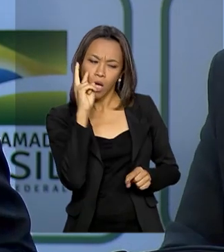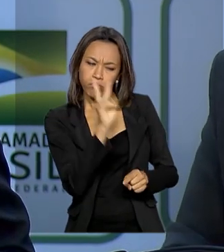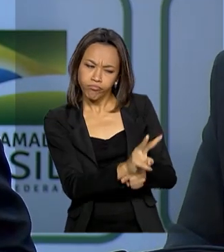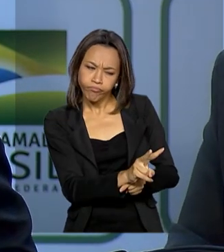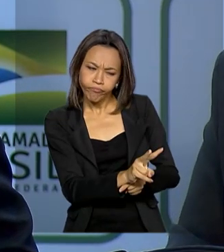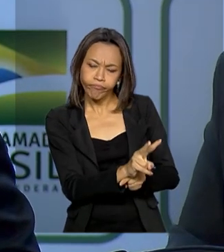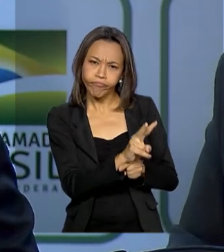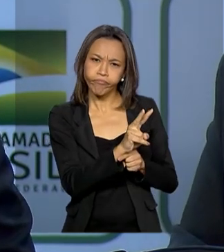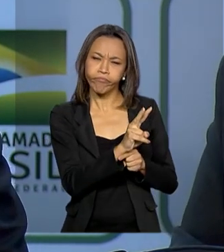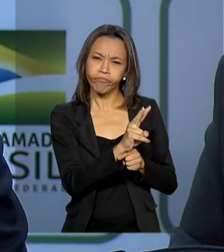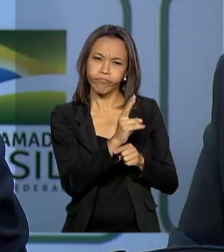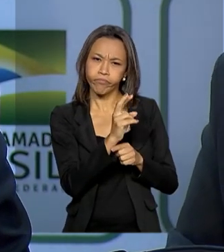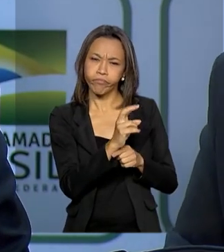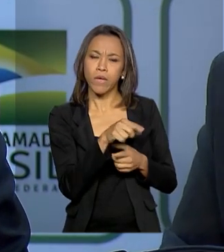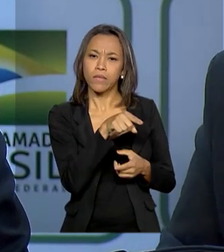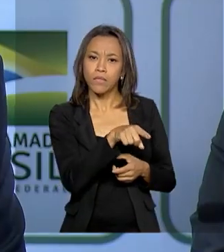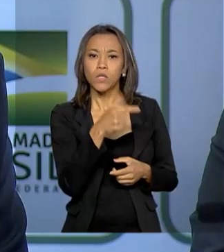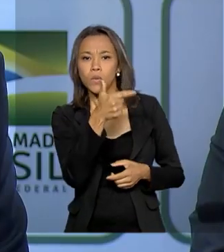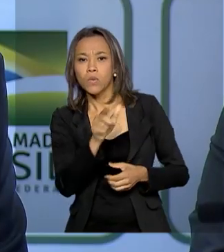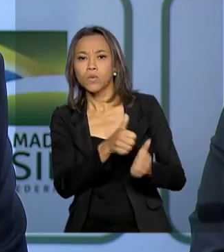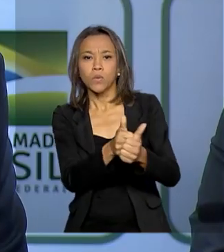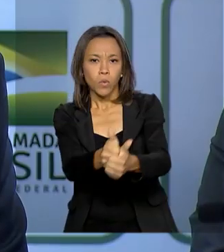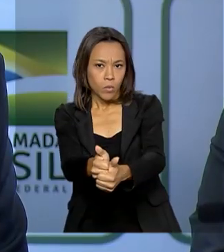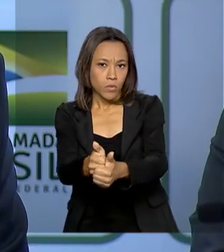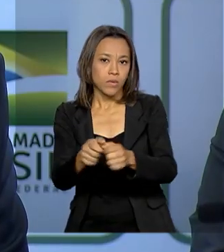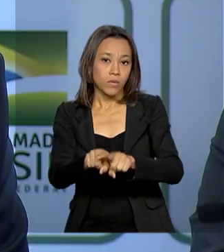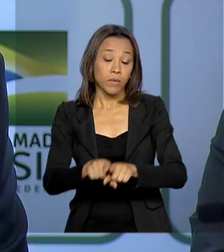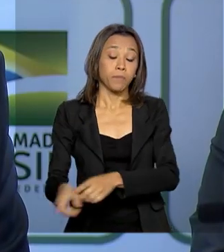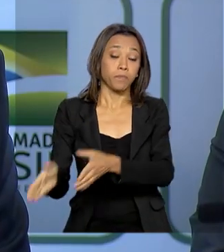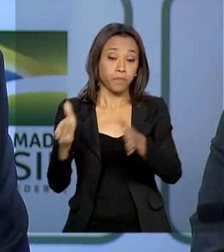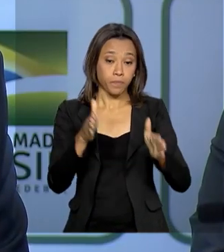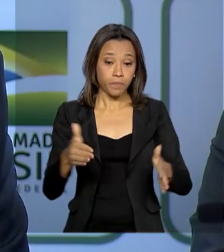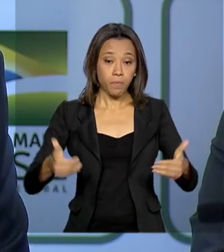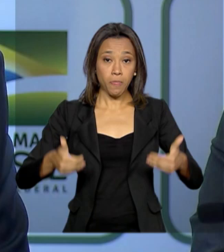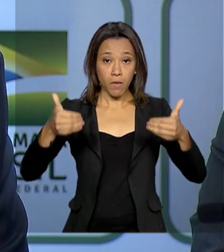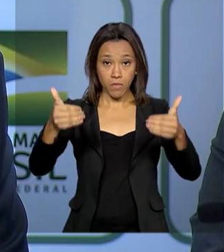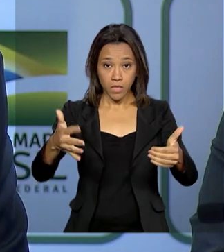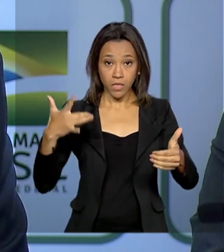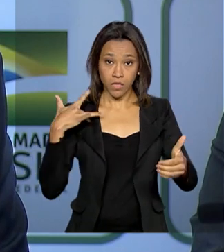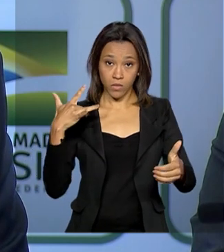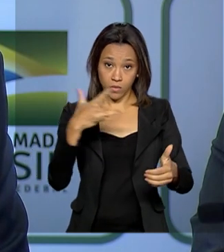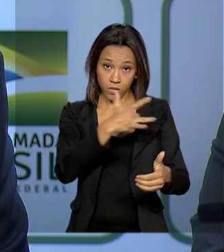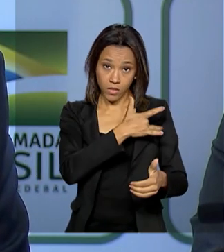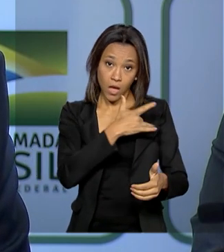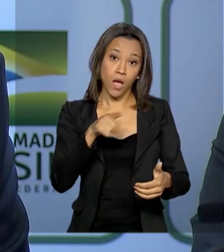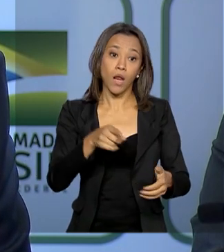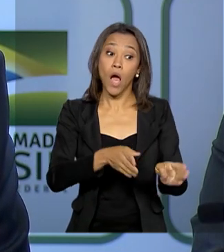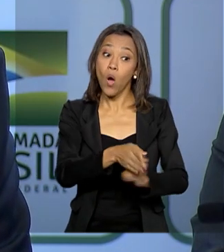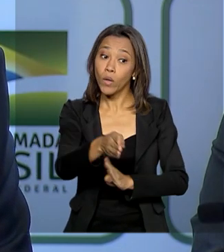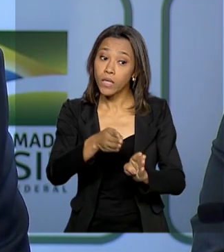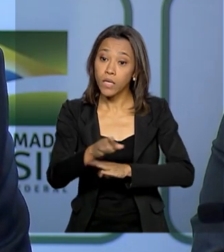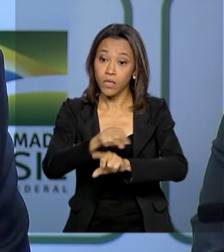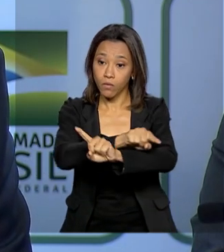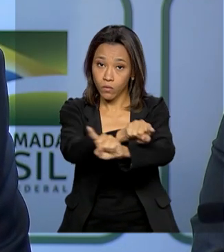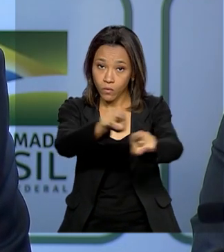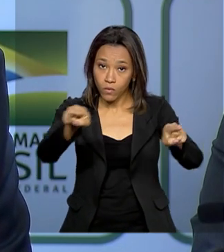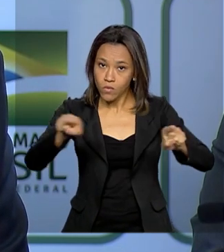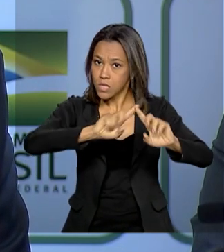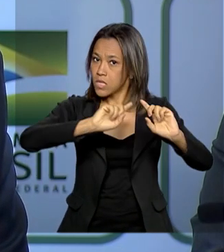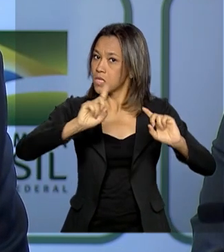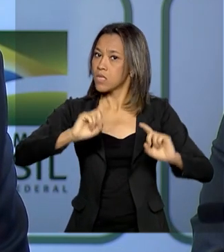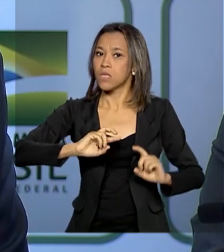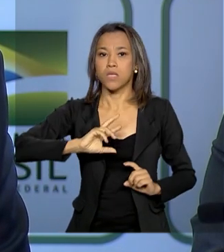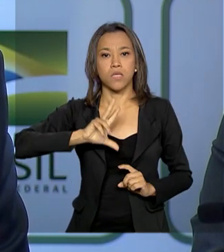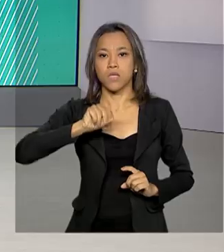acompanhados. O Ministério da Saúde desaconselha qualquer viagem nesse momento para aquele